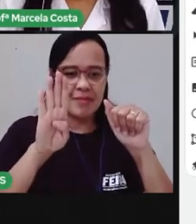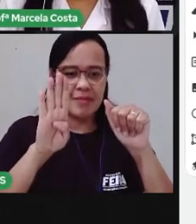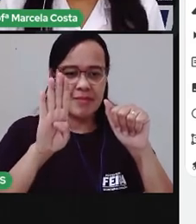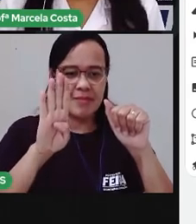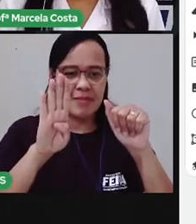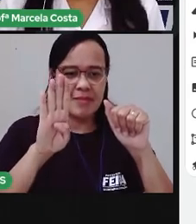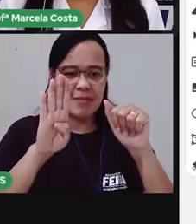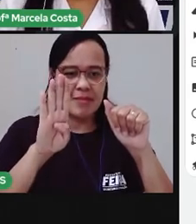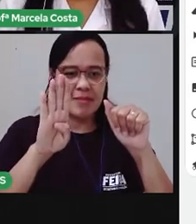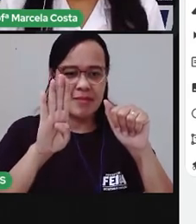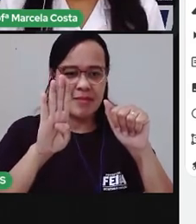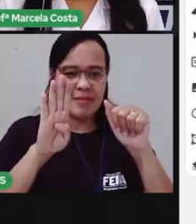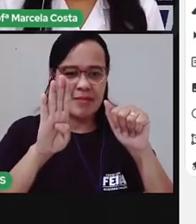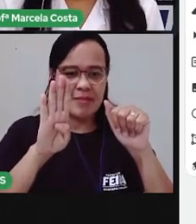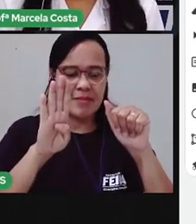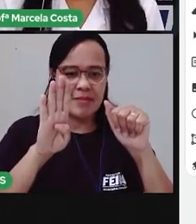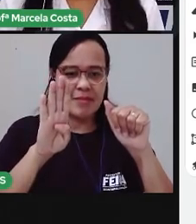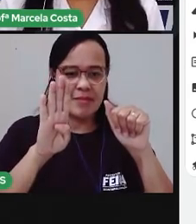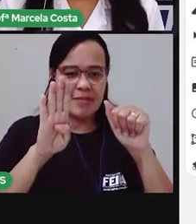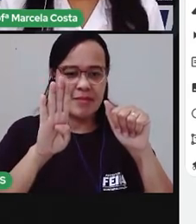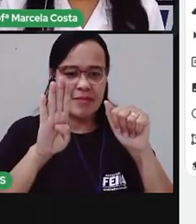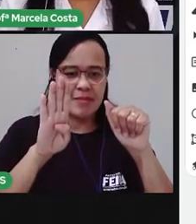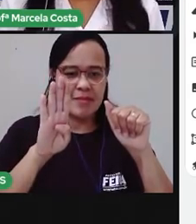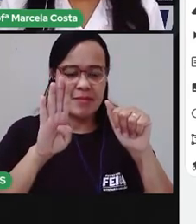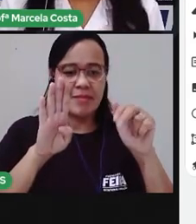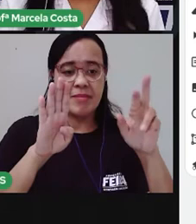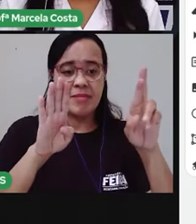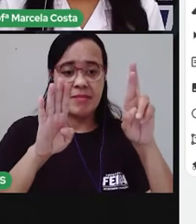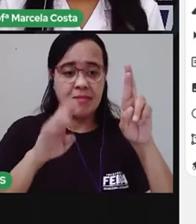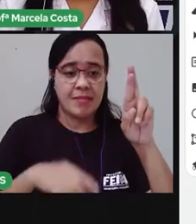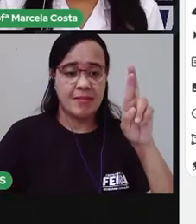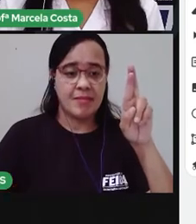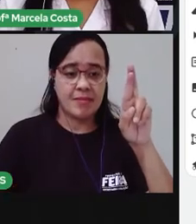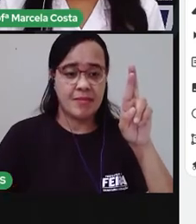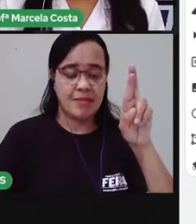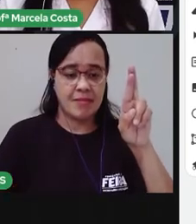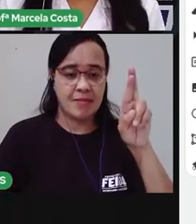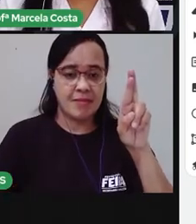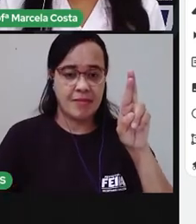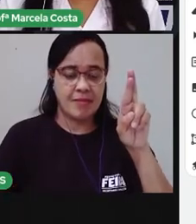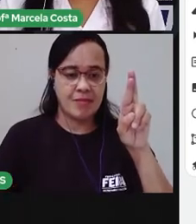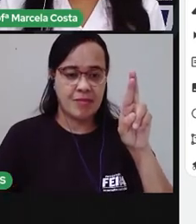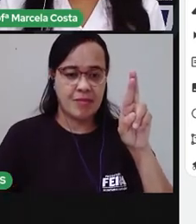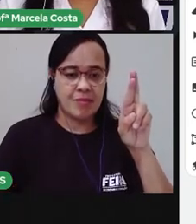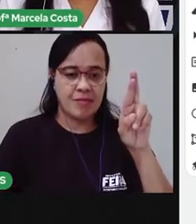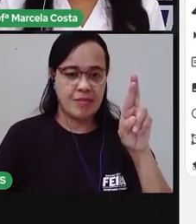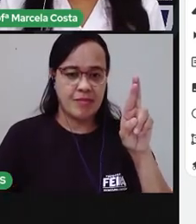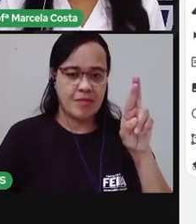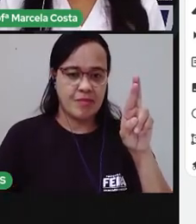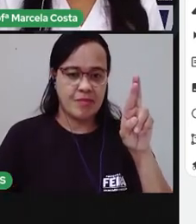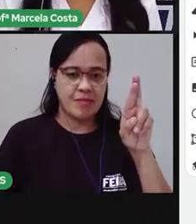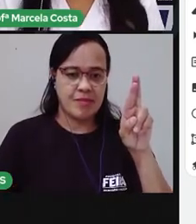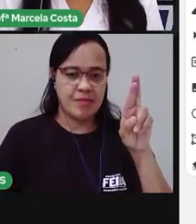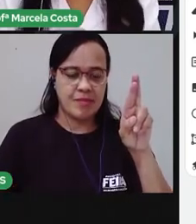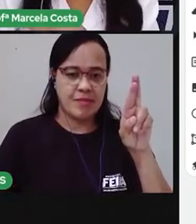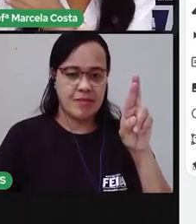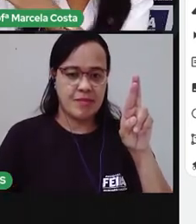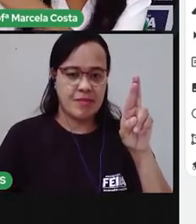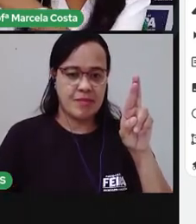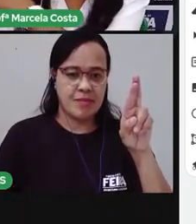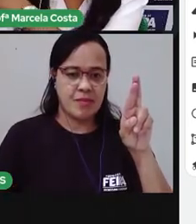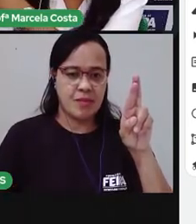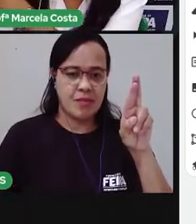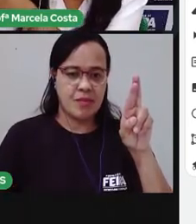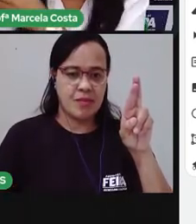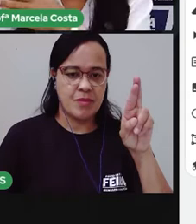Desceu traçado. Traçado reto para baixo. Um traçado circular para o lado